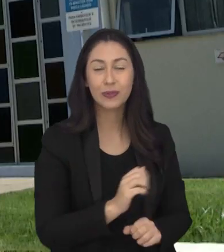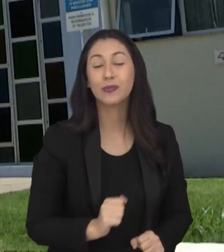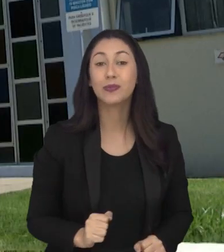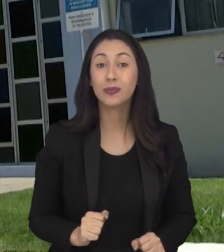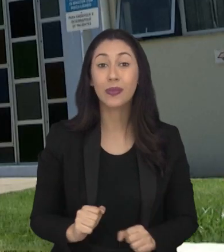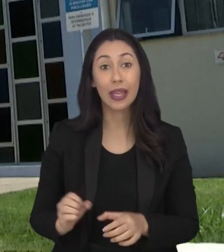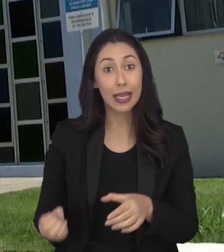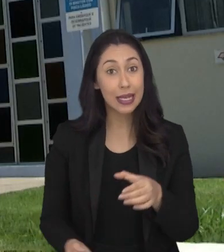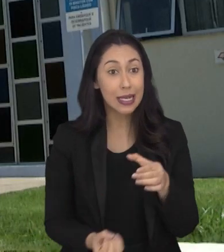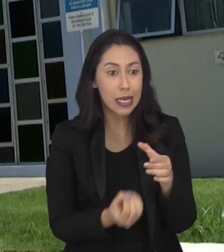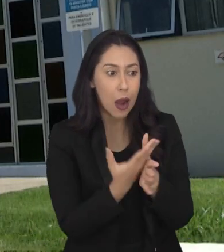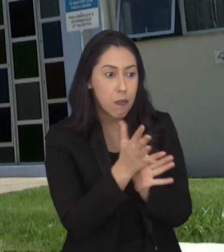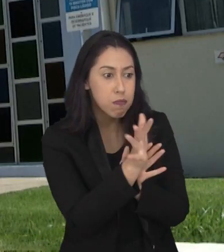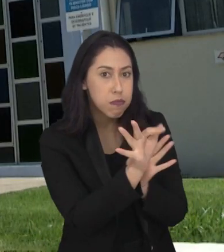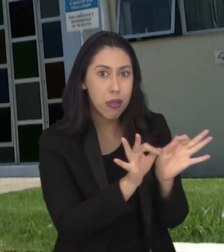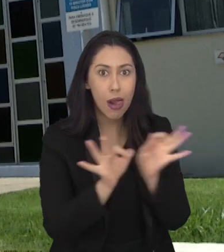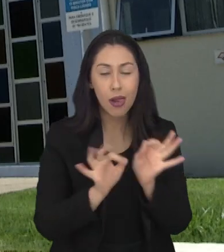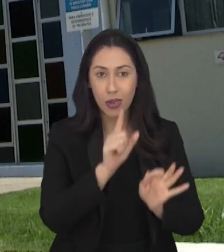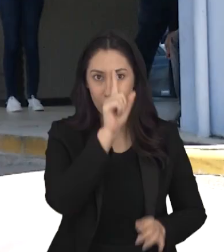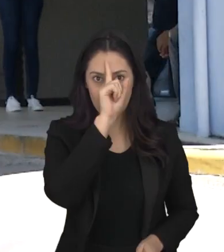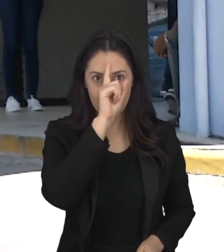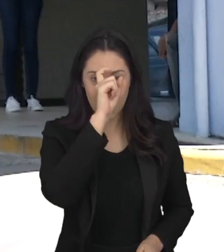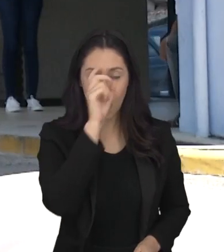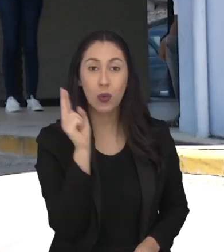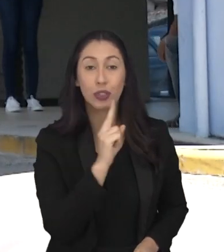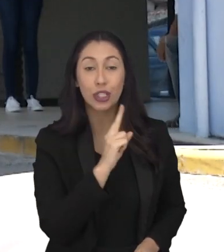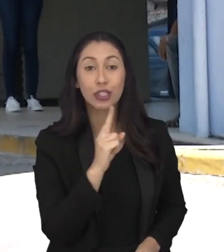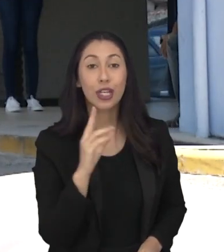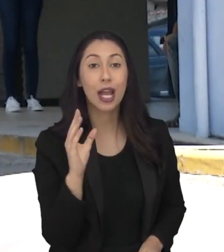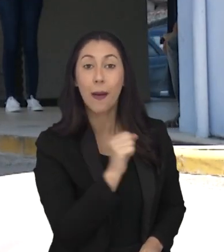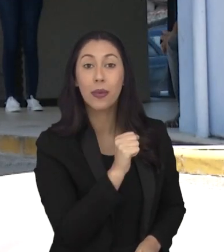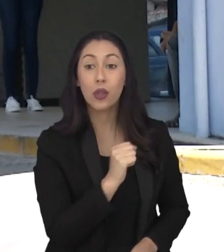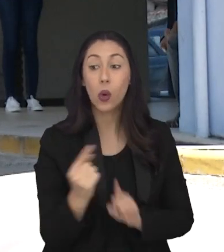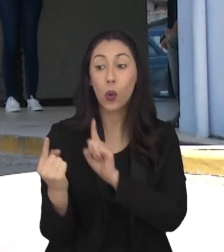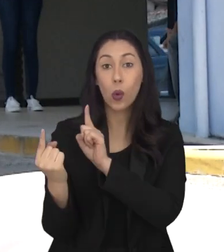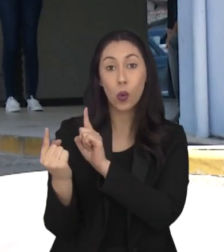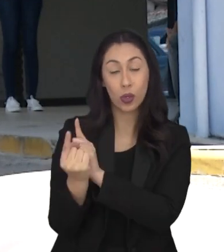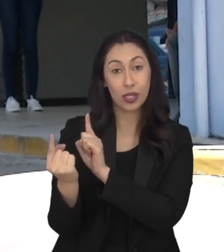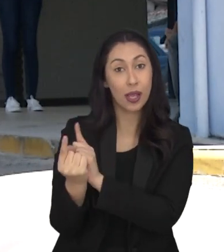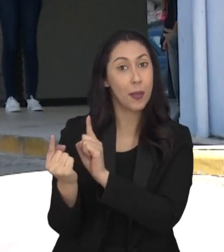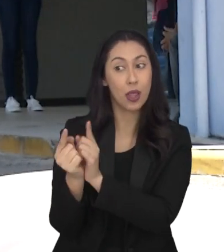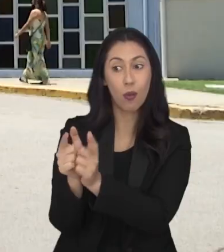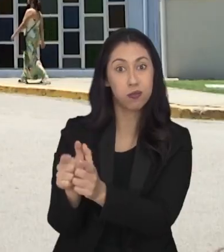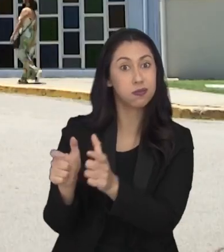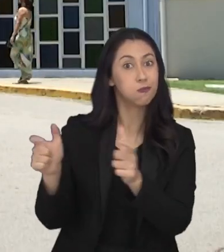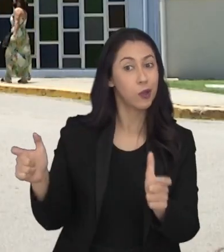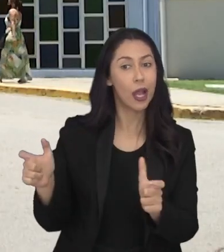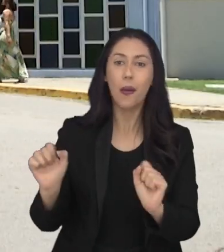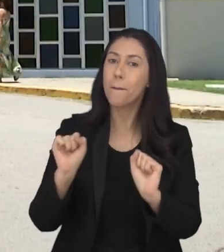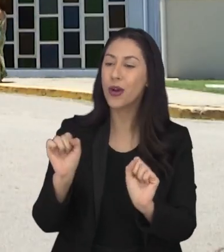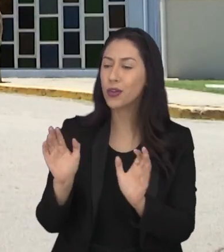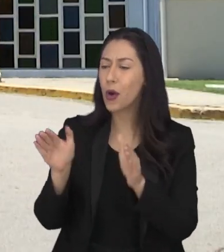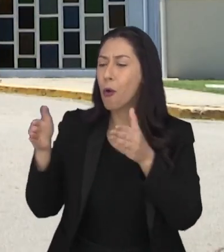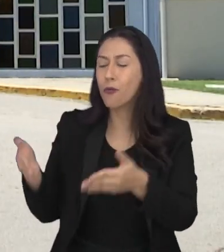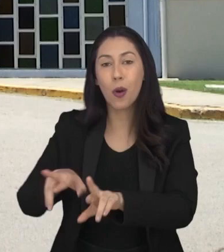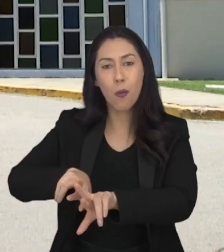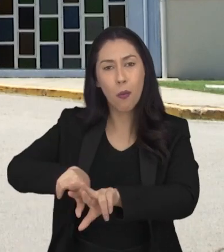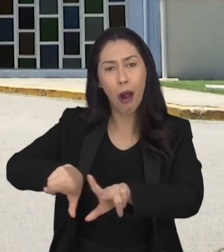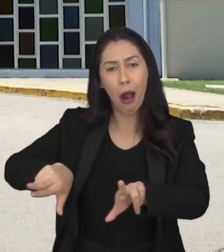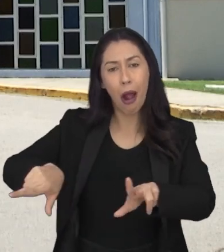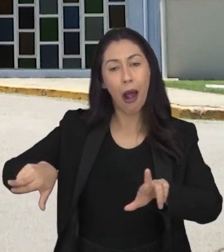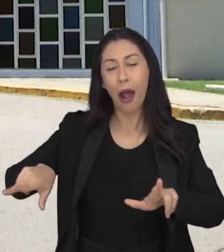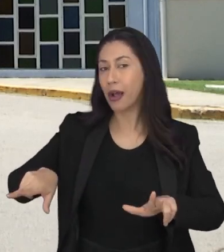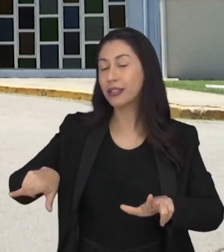Com a criação do pronto-socorro, o hospital municipal vai ter capacidade de atendimento ampliada. E poderá focar em outras áreas da